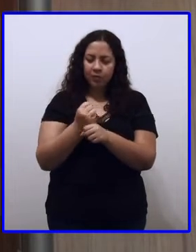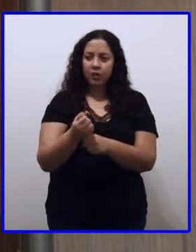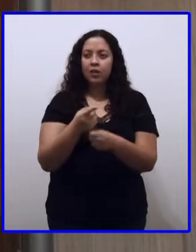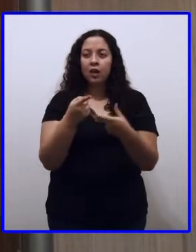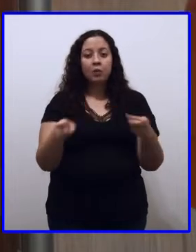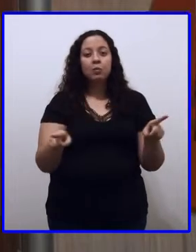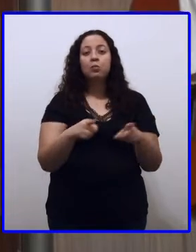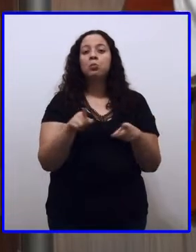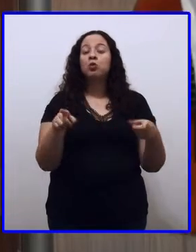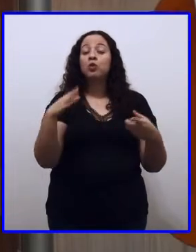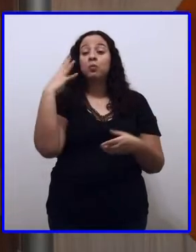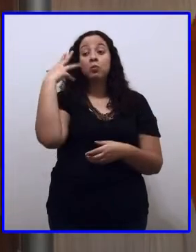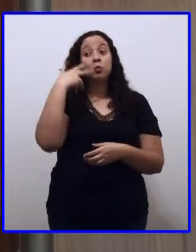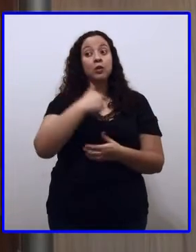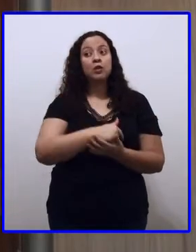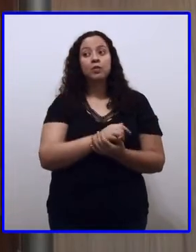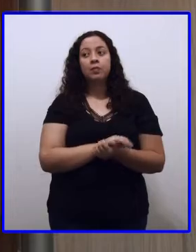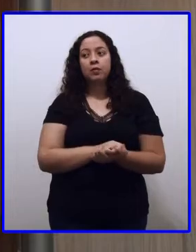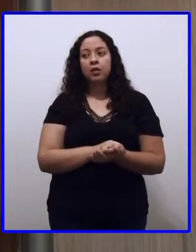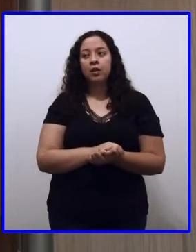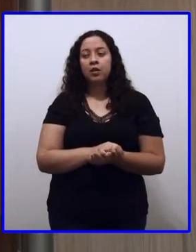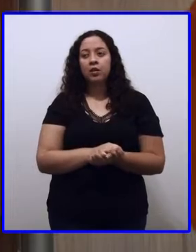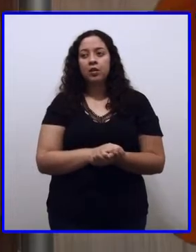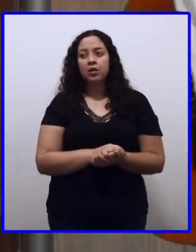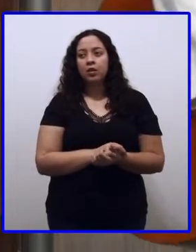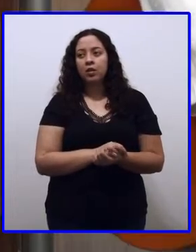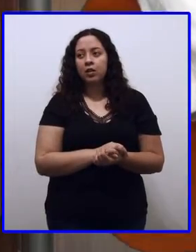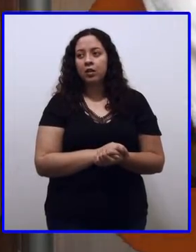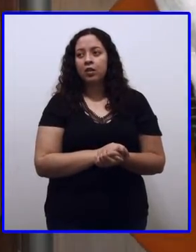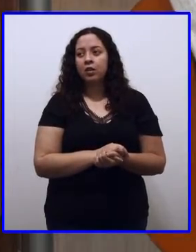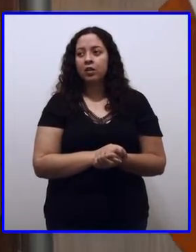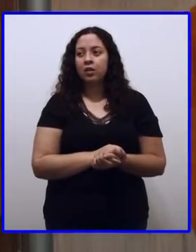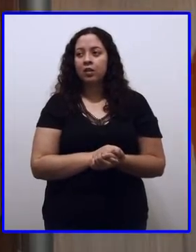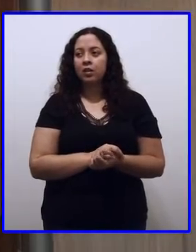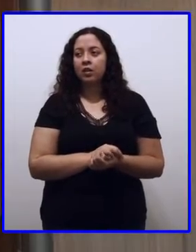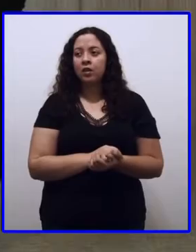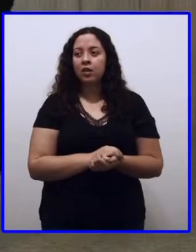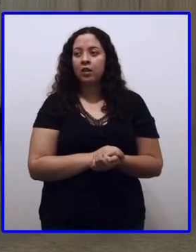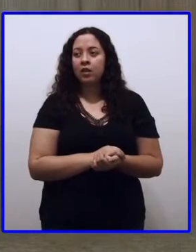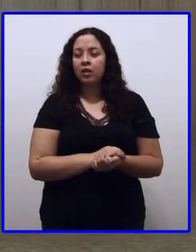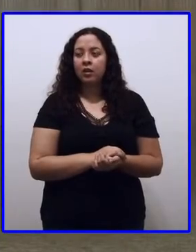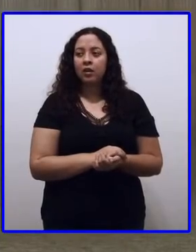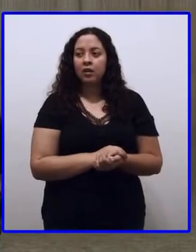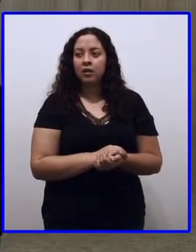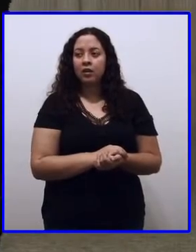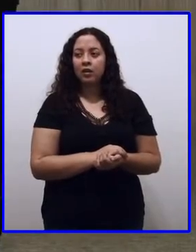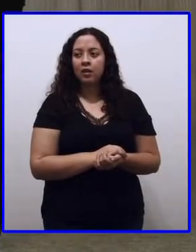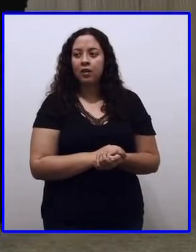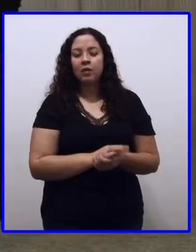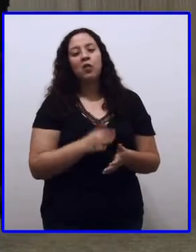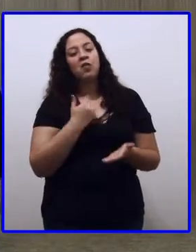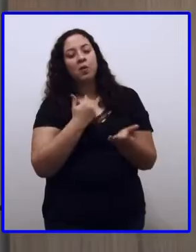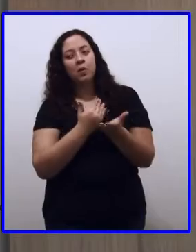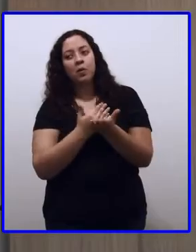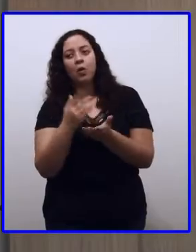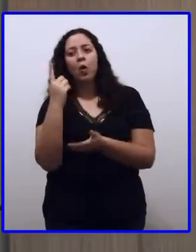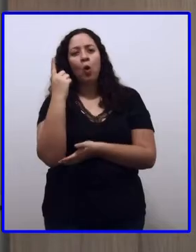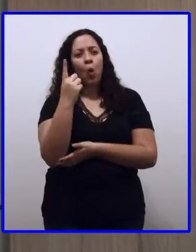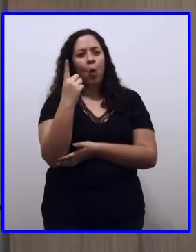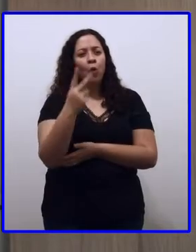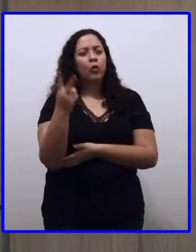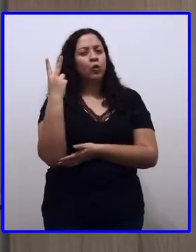ó, são muito bacanas. Então, vamos lá, hein? Olha o gogó. Vou preparar o meu gogó. Vamos lá, Natália. Então, lá.